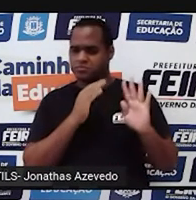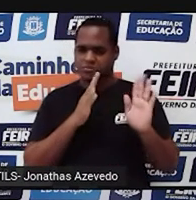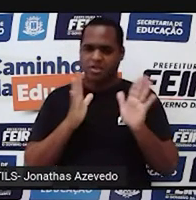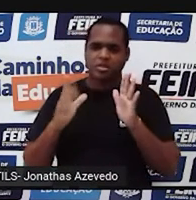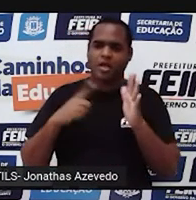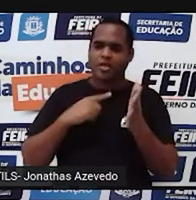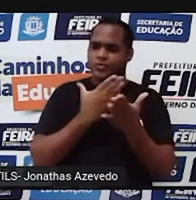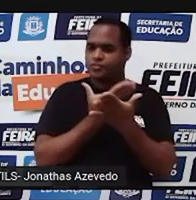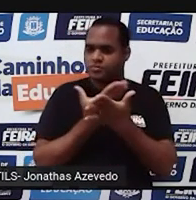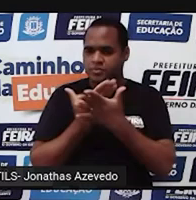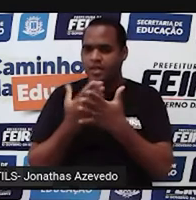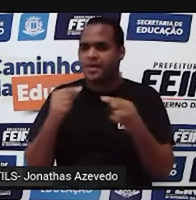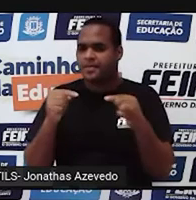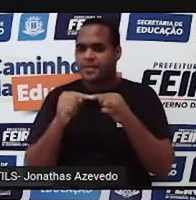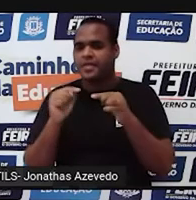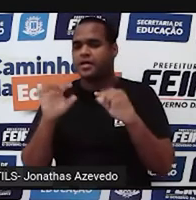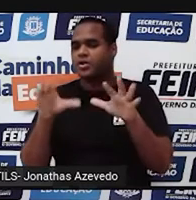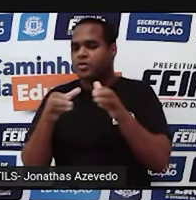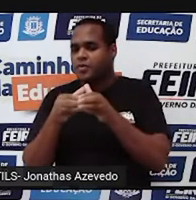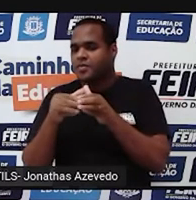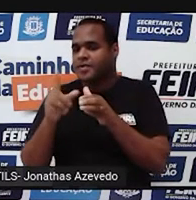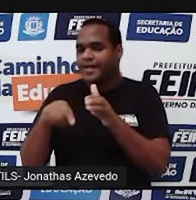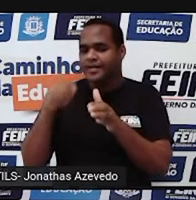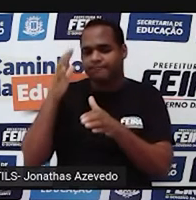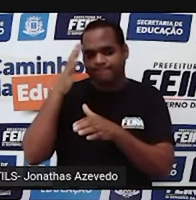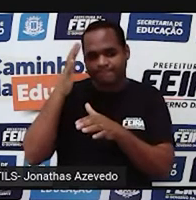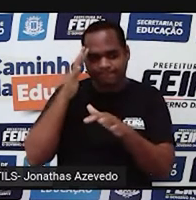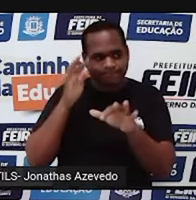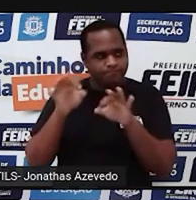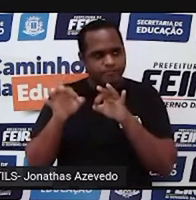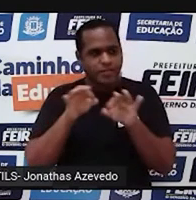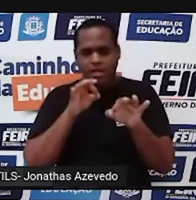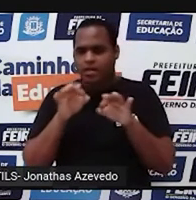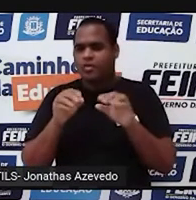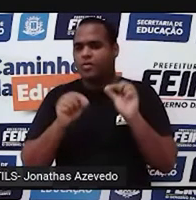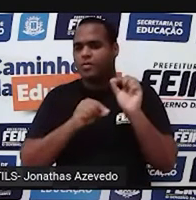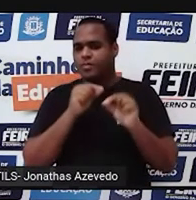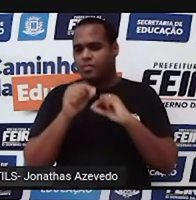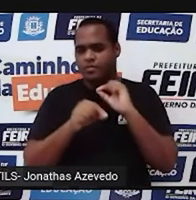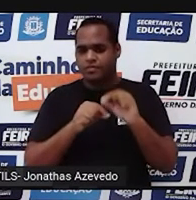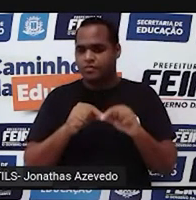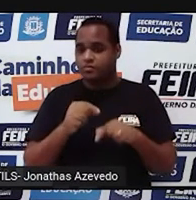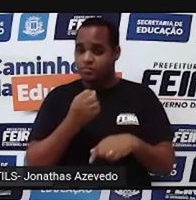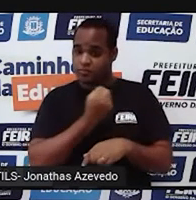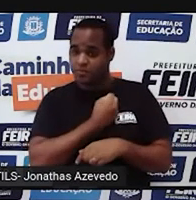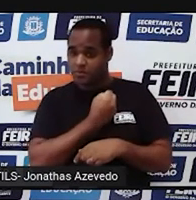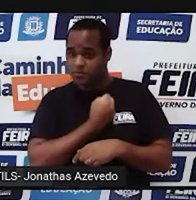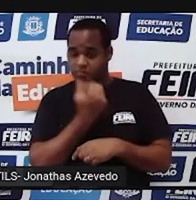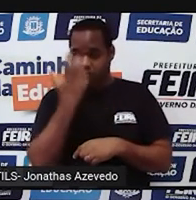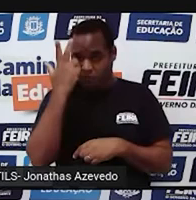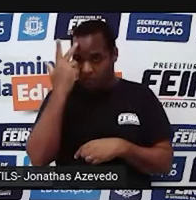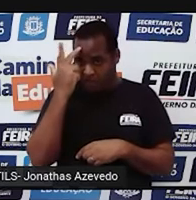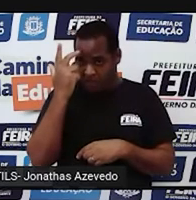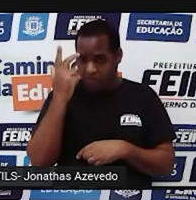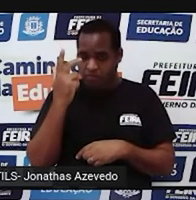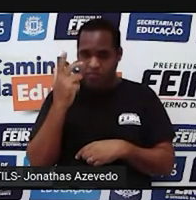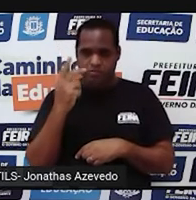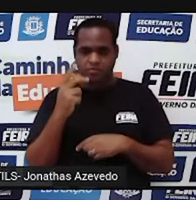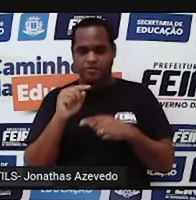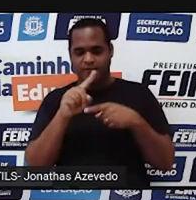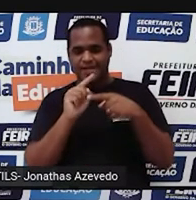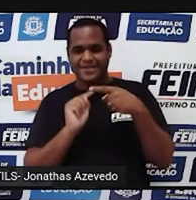e que formam o conjunto de números racionais, né? São os números naturais, as